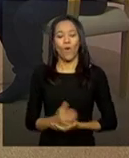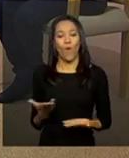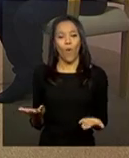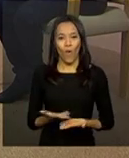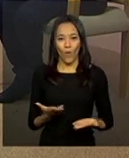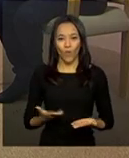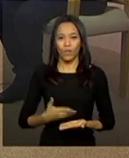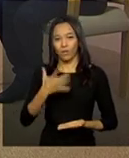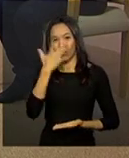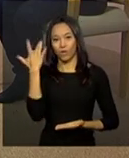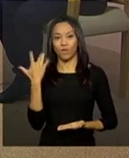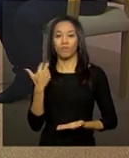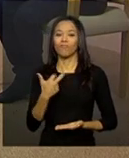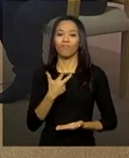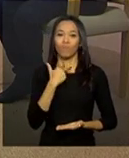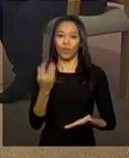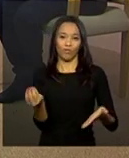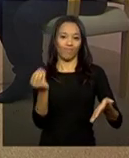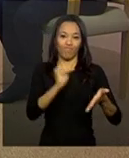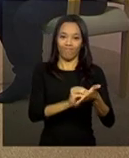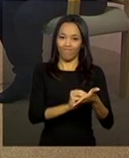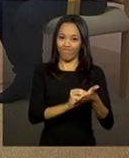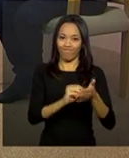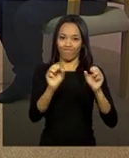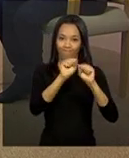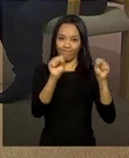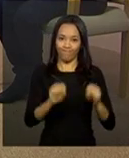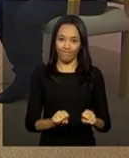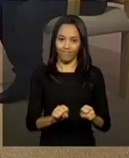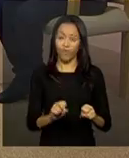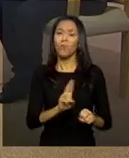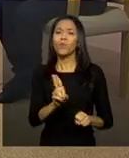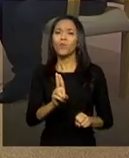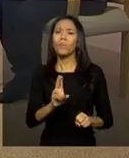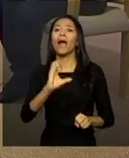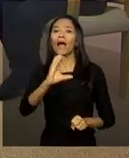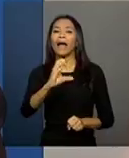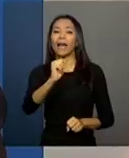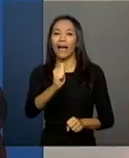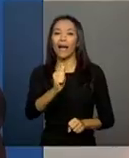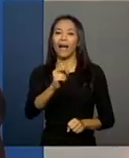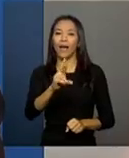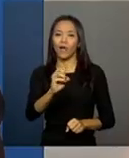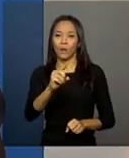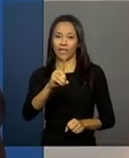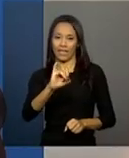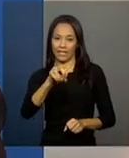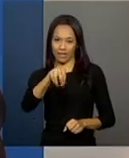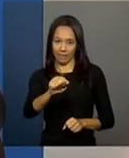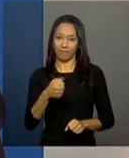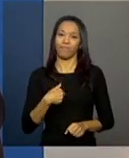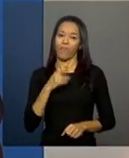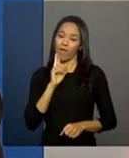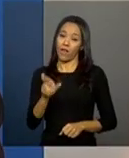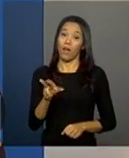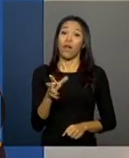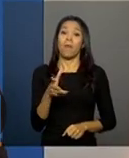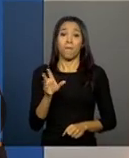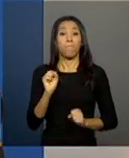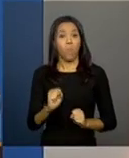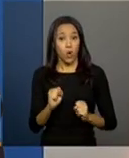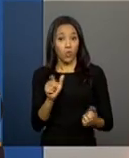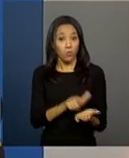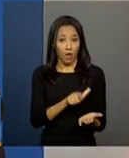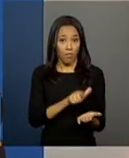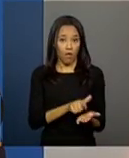inserir no sistema, por enquanto. Peço para, como que é o nome? Carolina. Carolina, ter um pouquinho de paciência para inserir no sistema, mas pode inserir no prontuário em